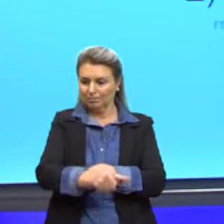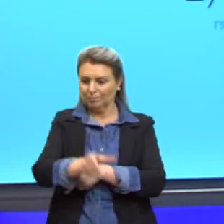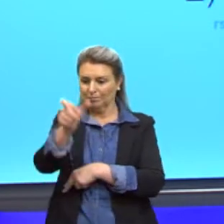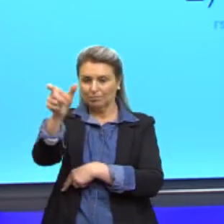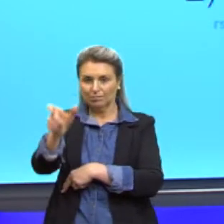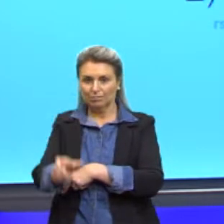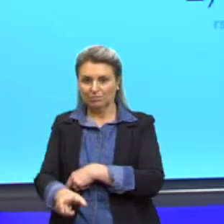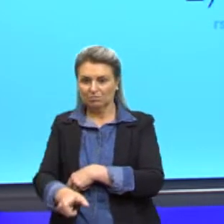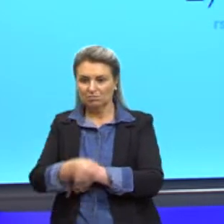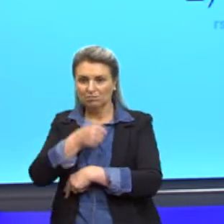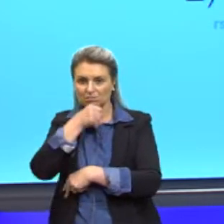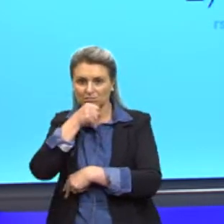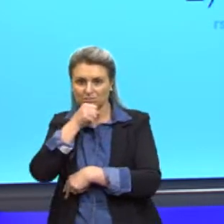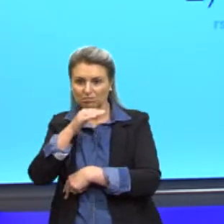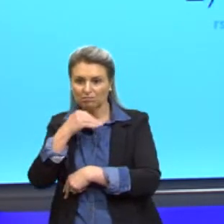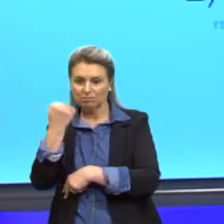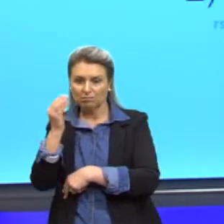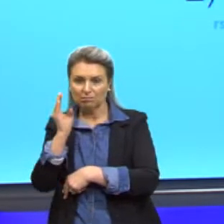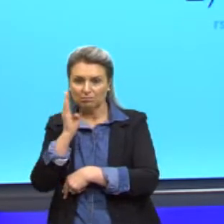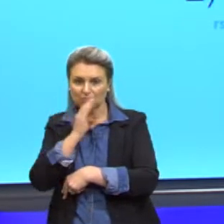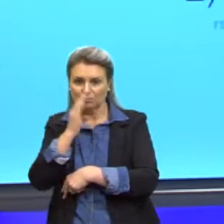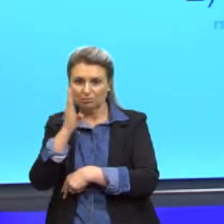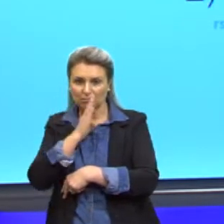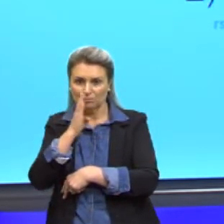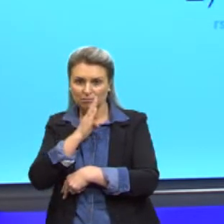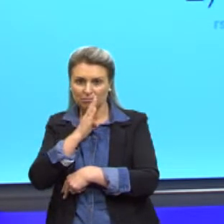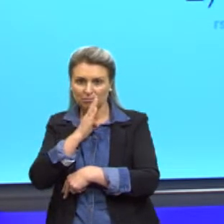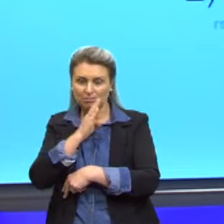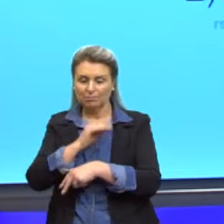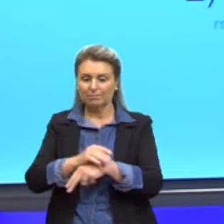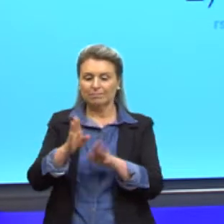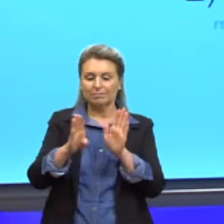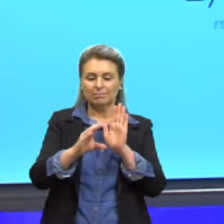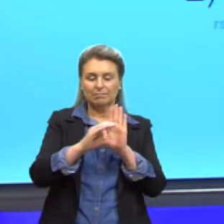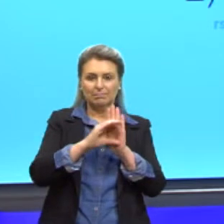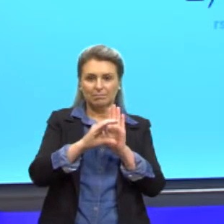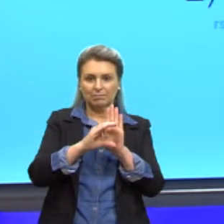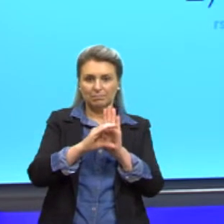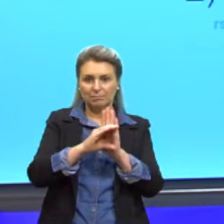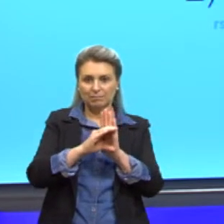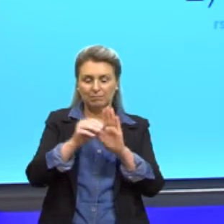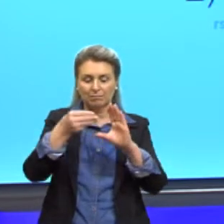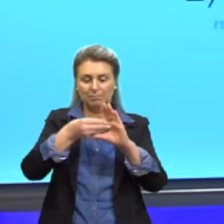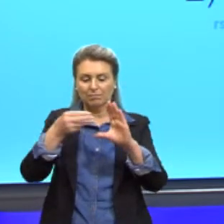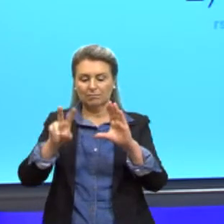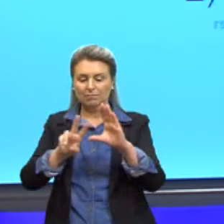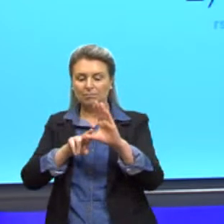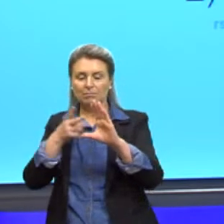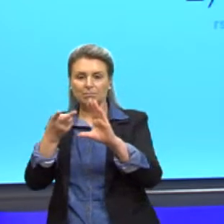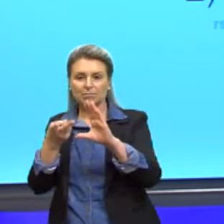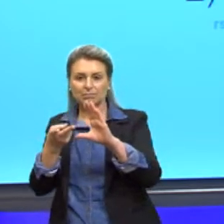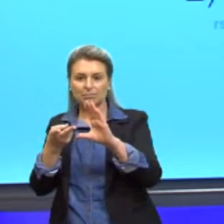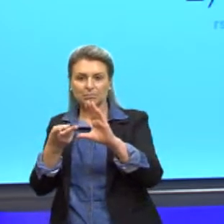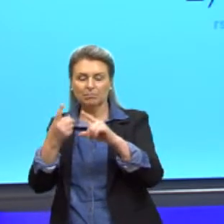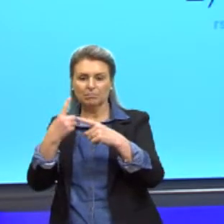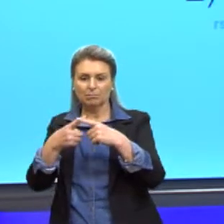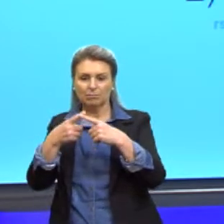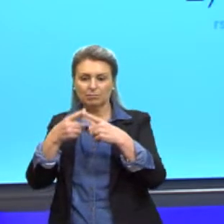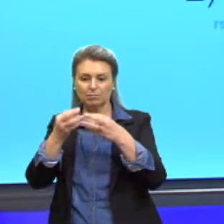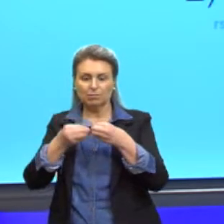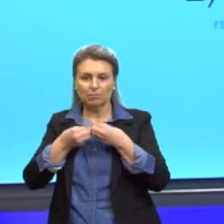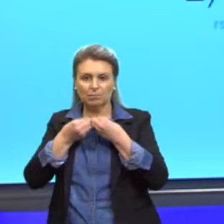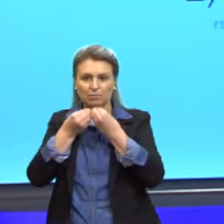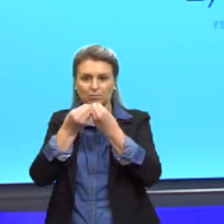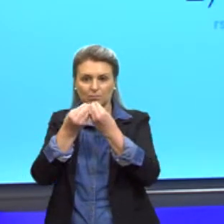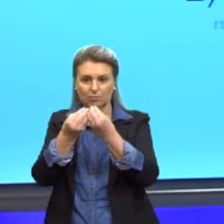envelhecem e morrem rapidamente. Letra C, células-tronco, por serem doadas